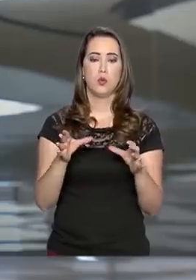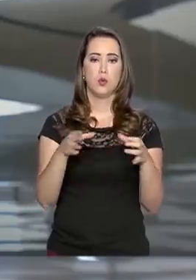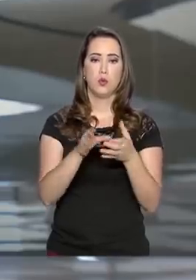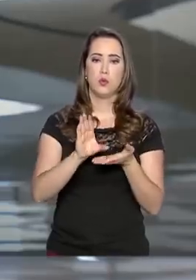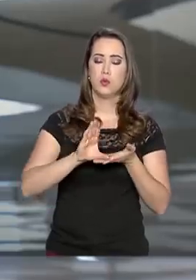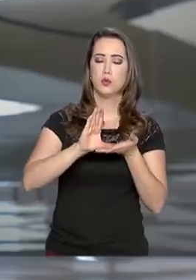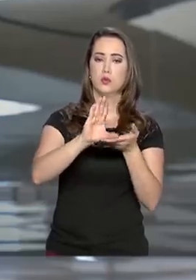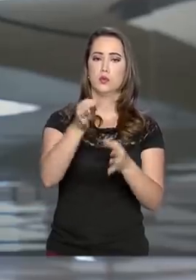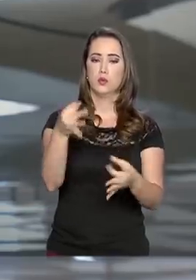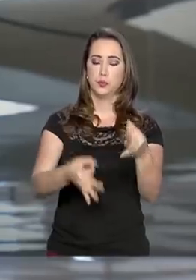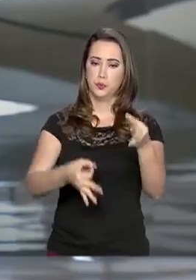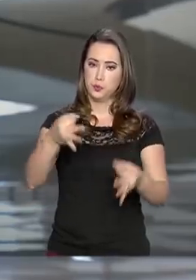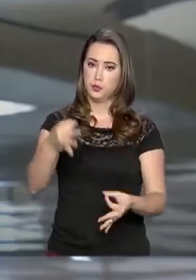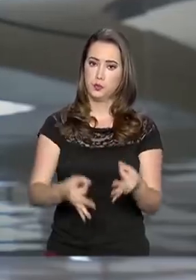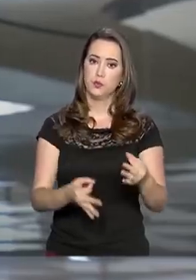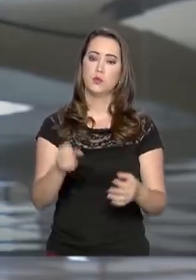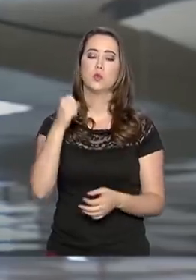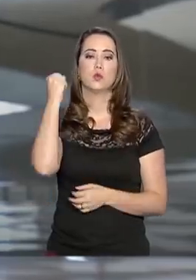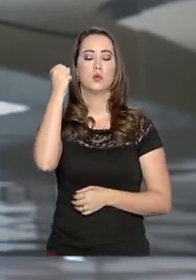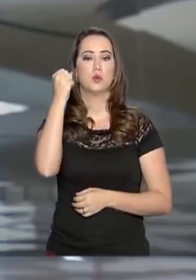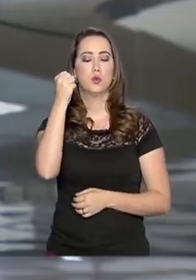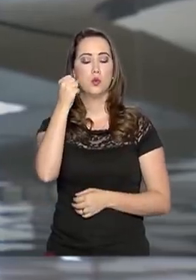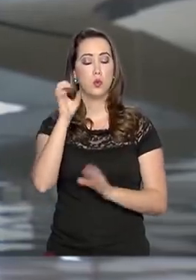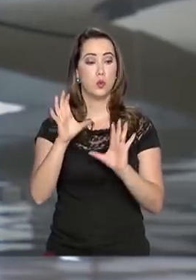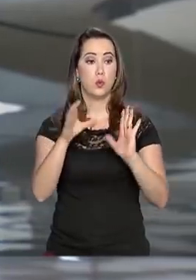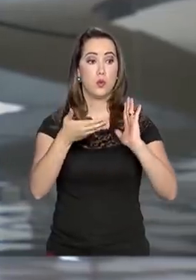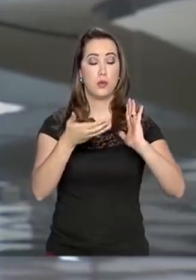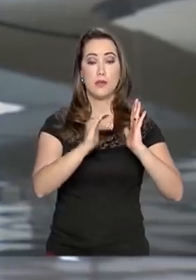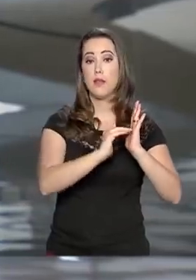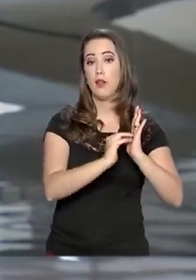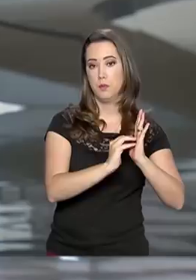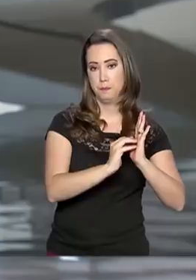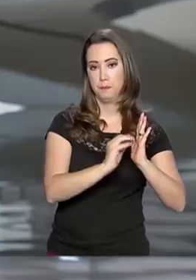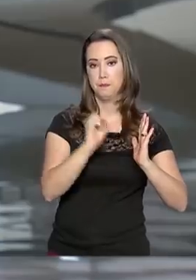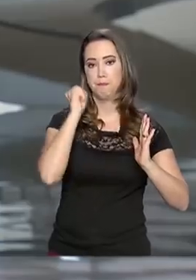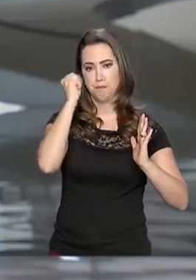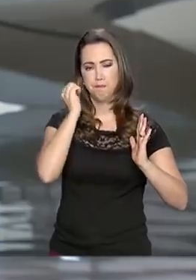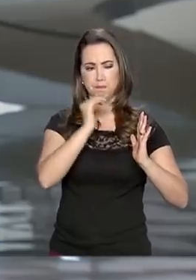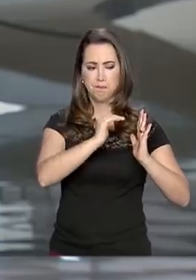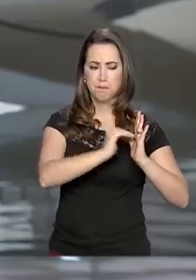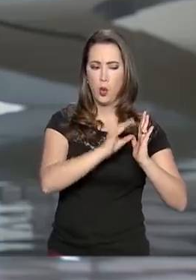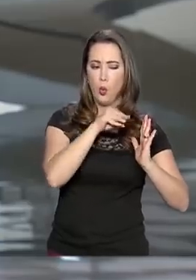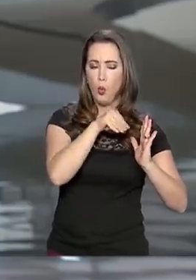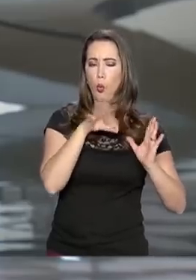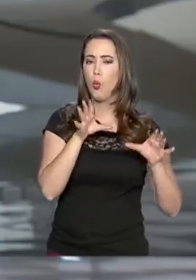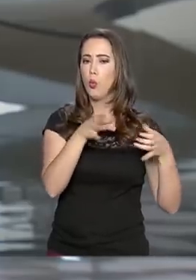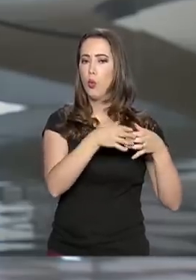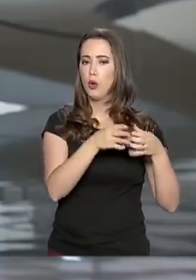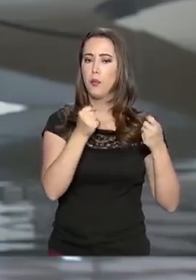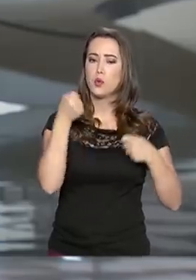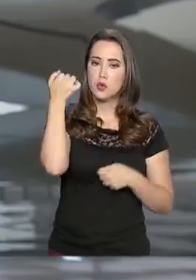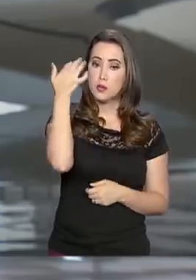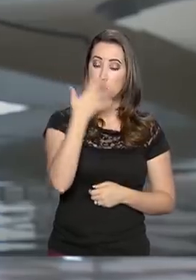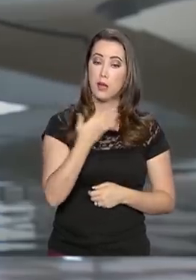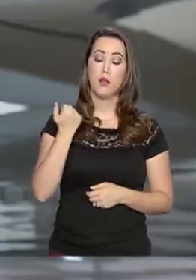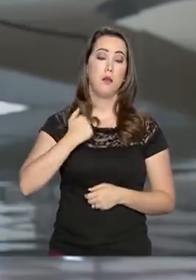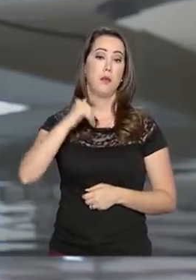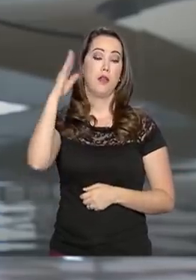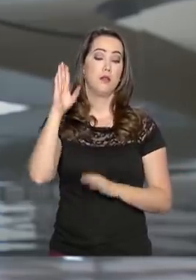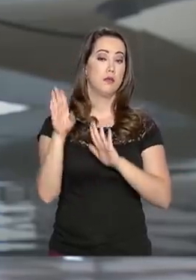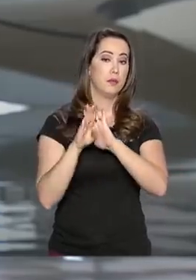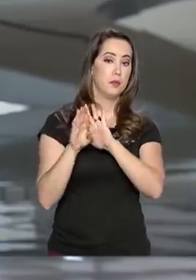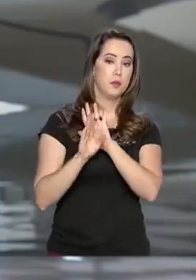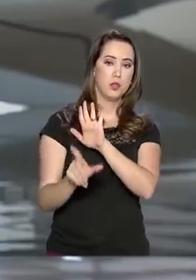Constituição e Justiça do Senado. Lá, ele pôde falar e explicar aos parlamentares mais sobre o